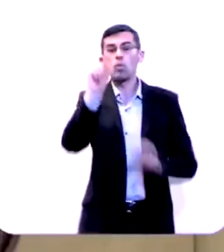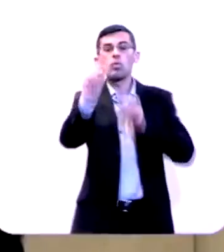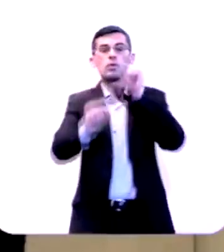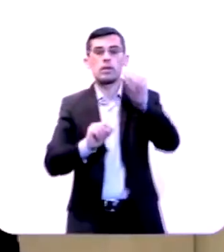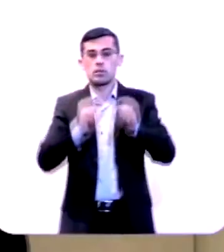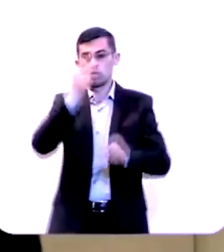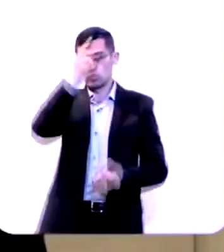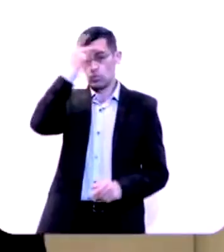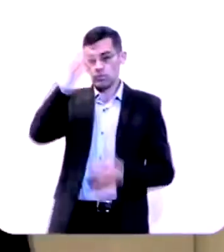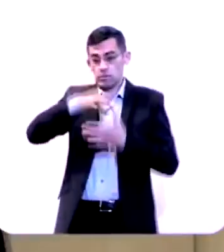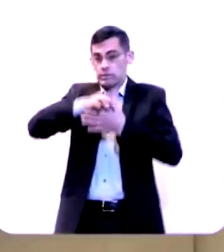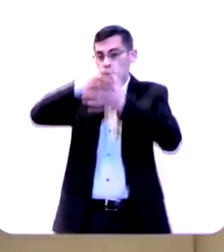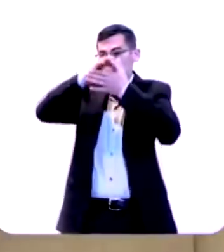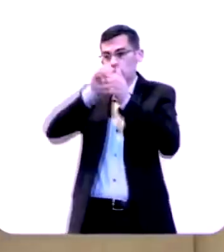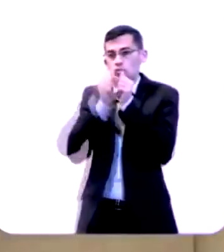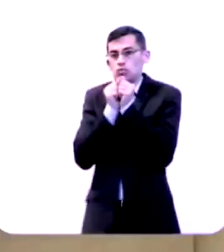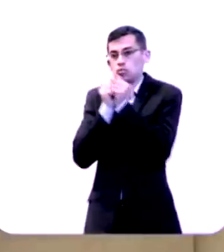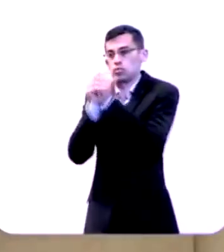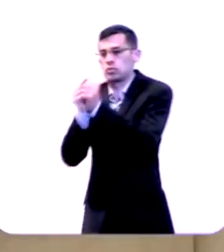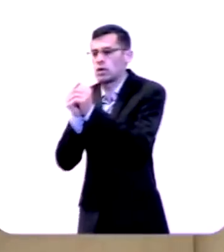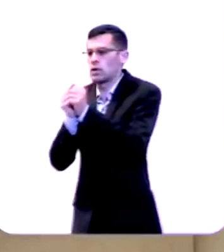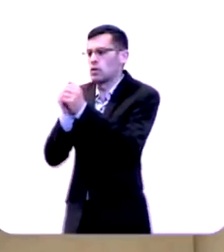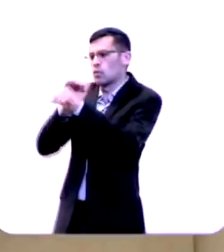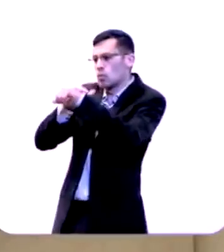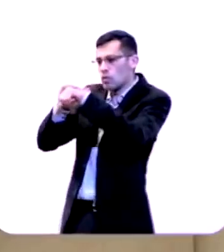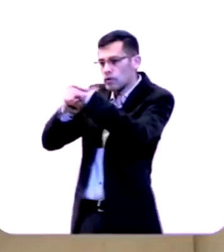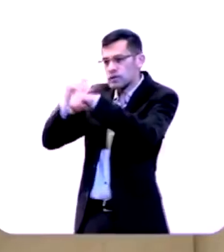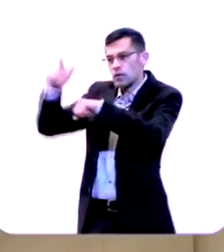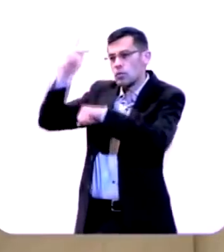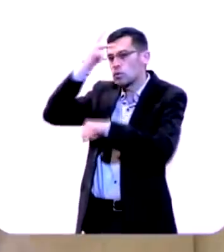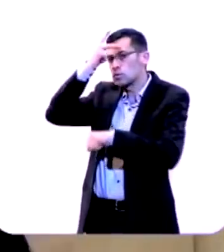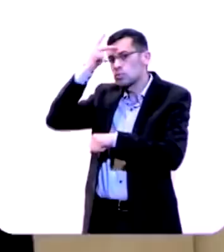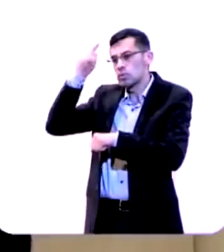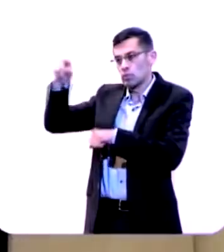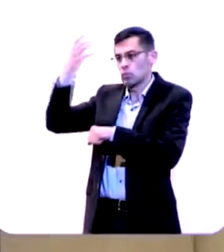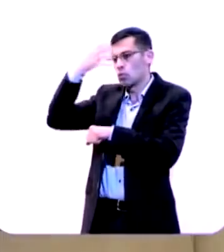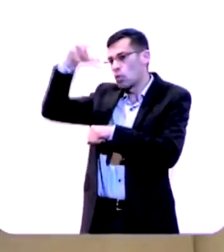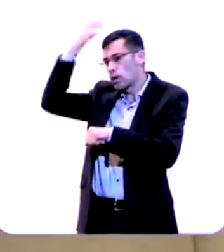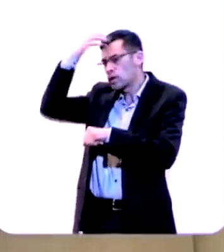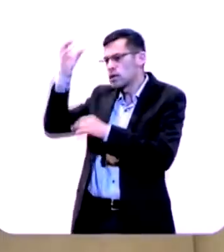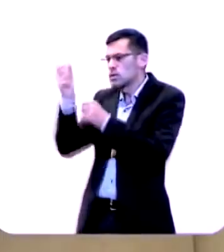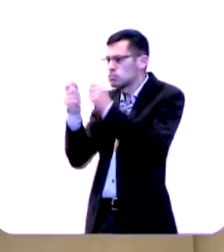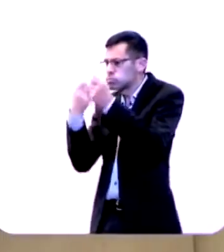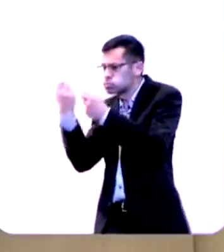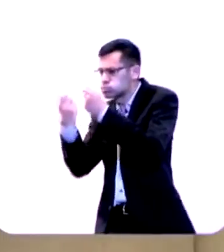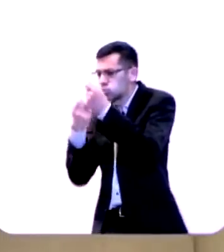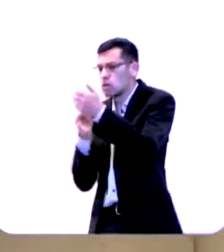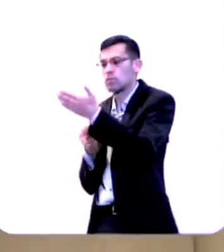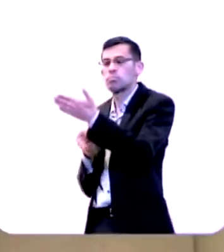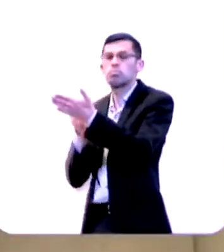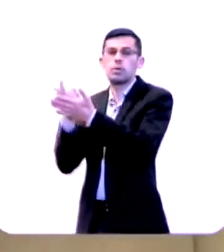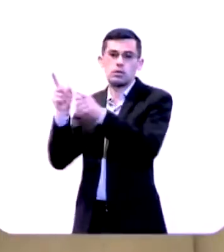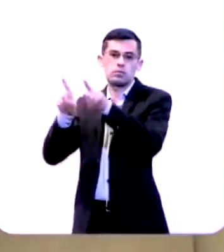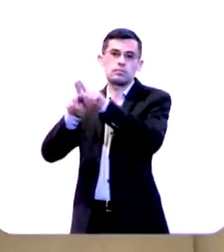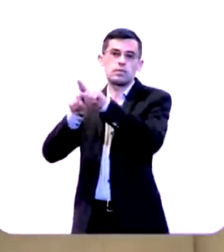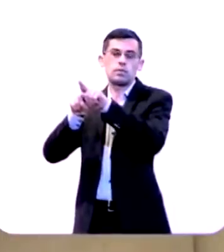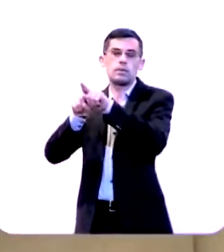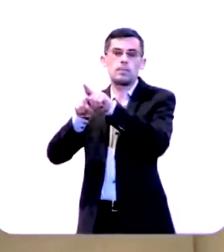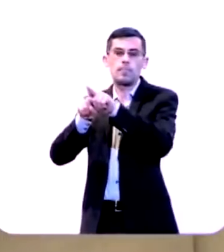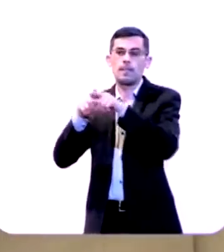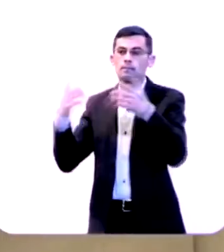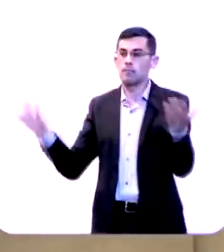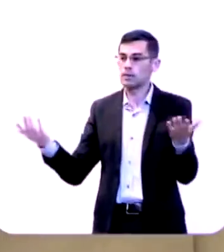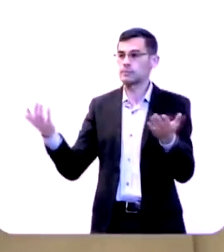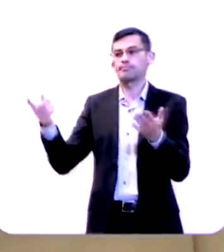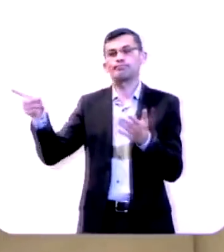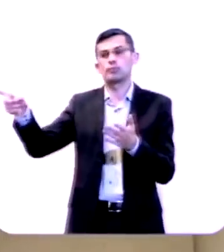seus diplomatas negociou um preço pagou o preço e foi